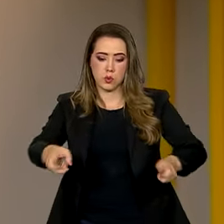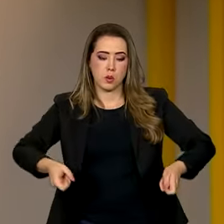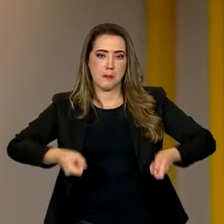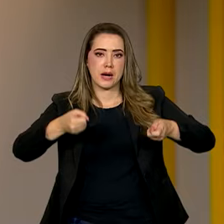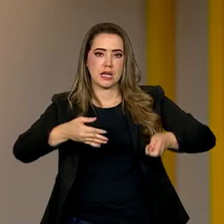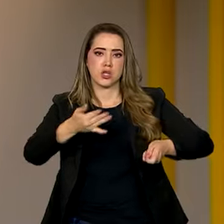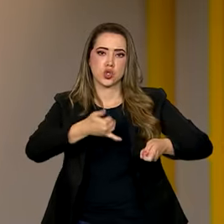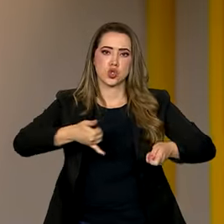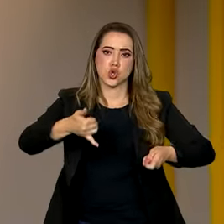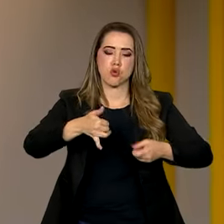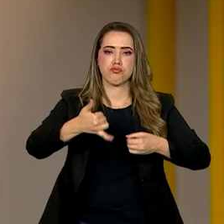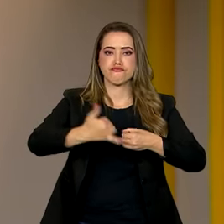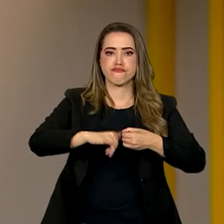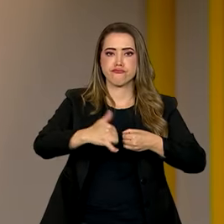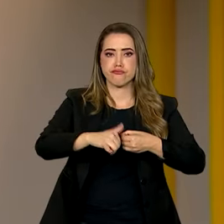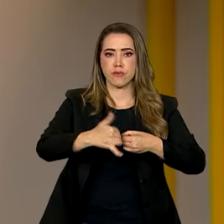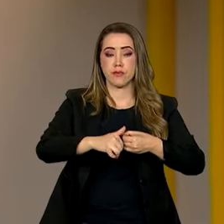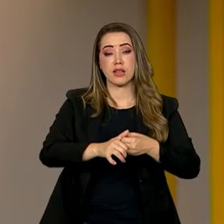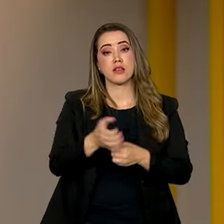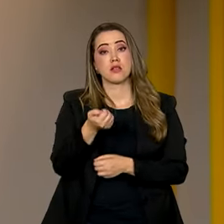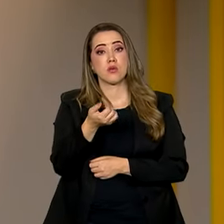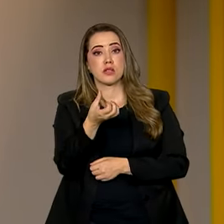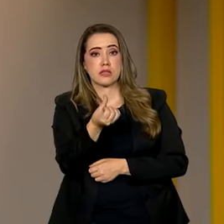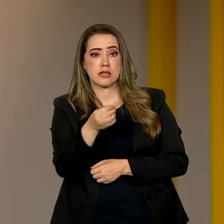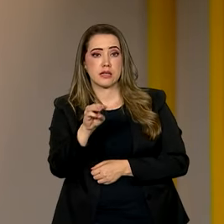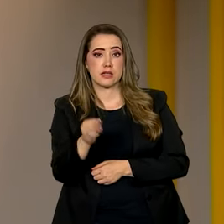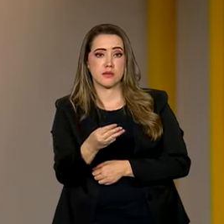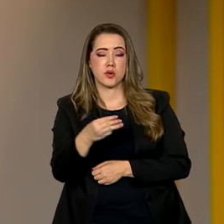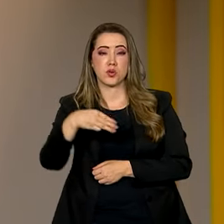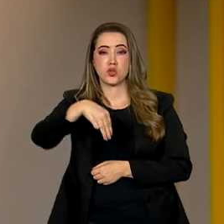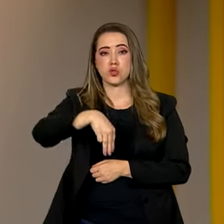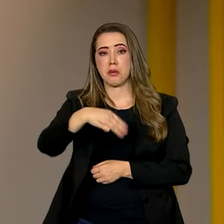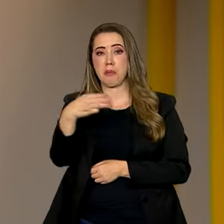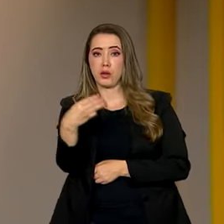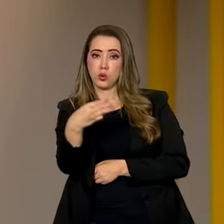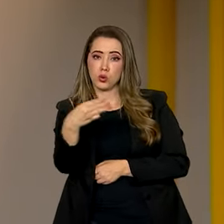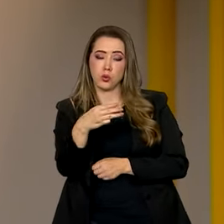petróleo e quase 6 milhões de metros cúbicos de gás natural.